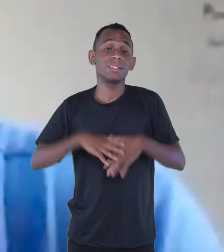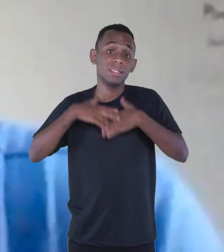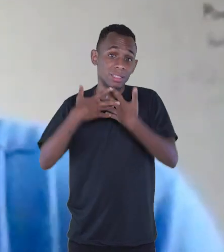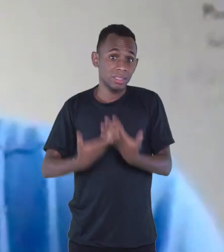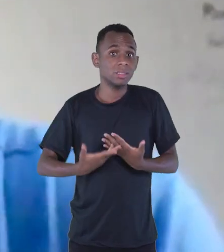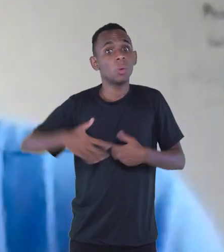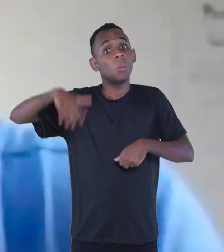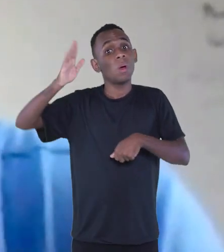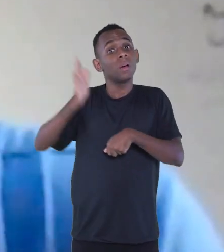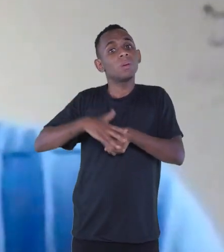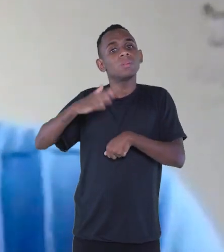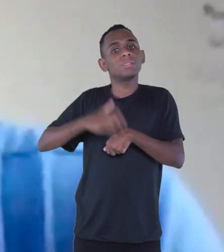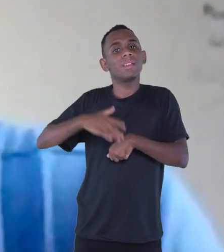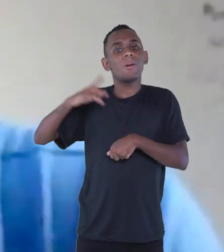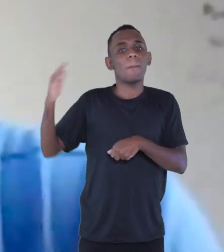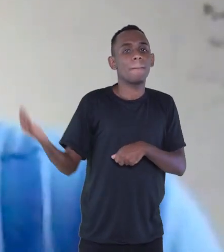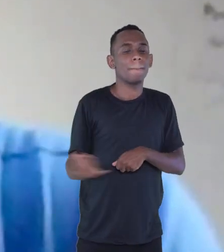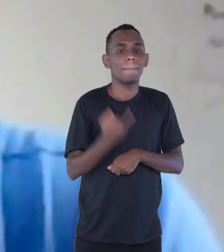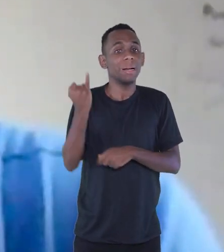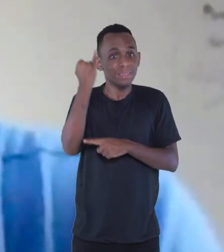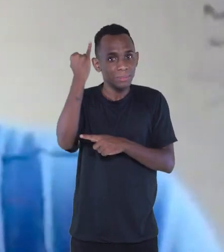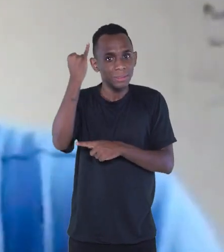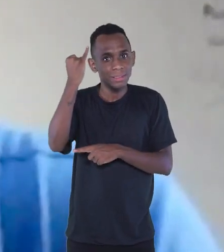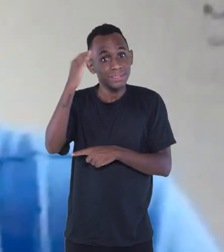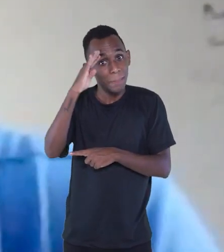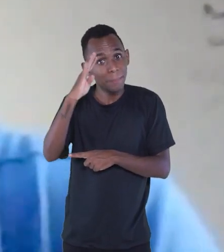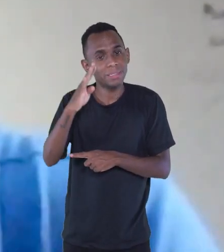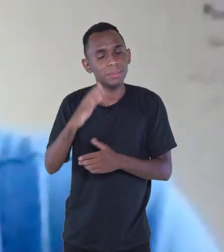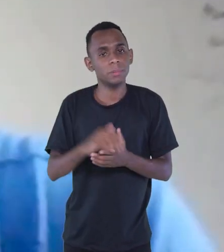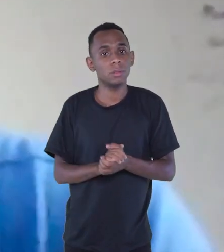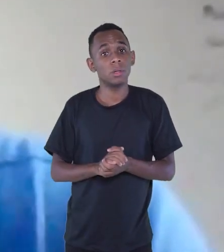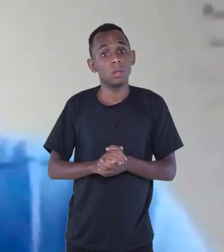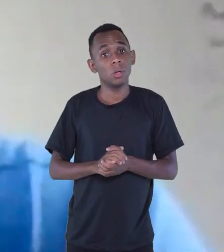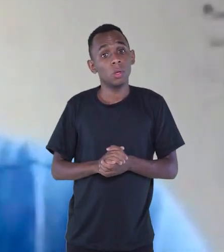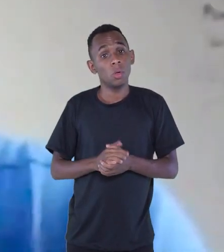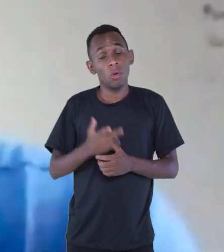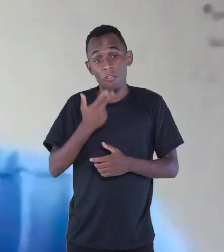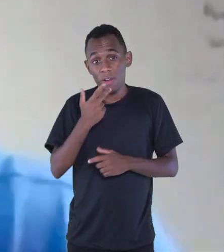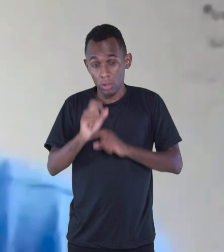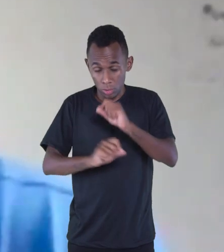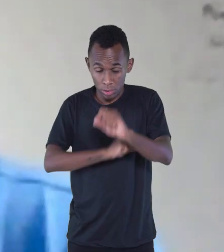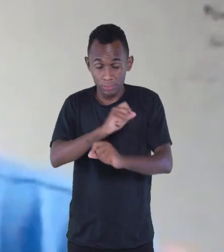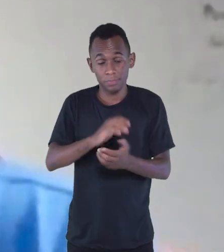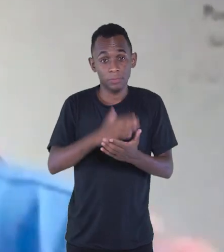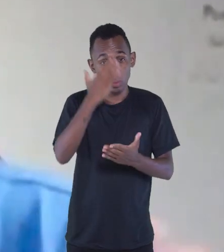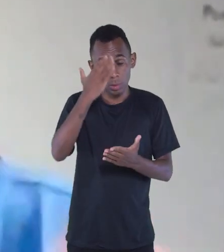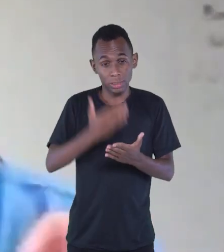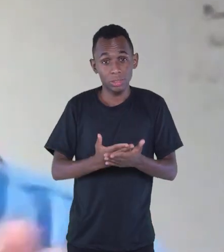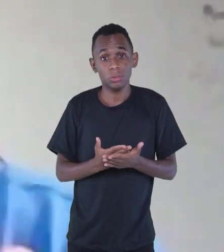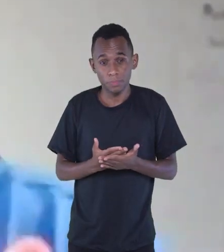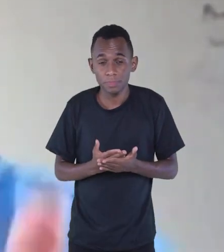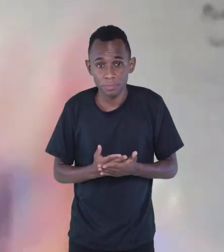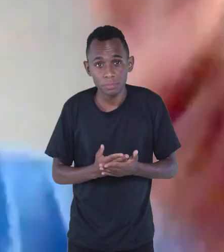do acontecimento. Eu costumo dizer que o contador de histórias está só ali, ele está só como,